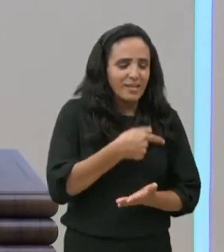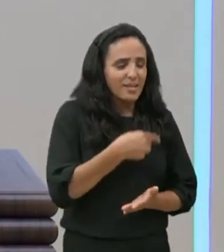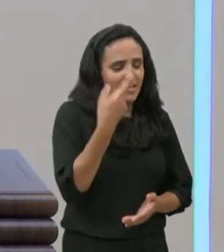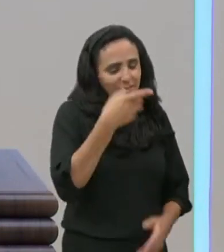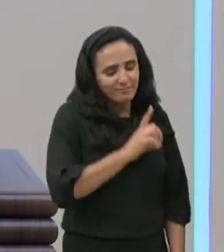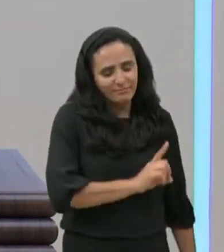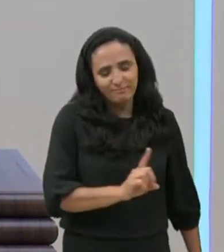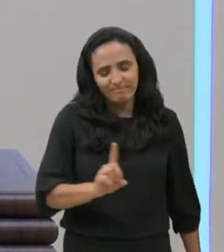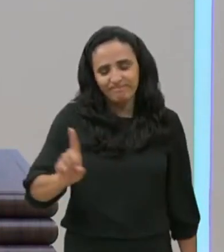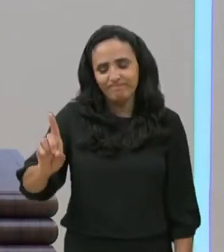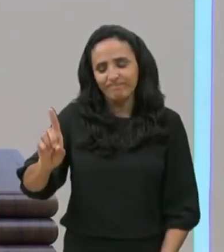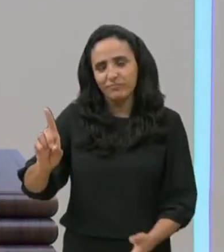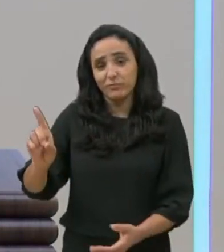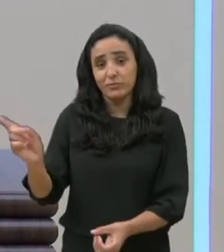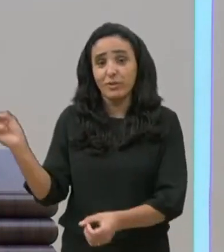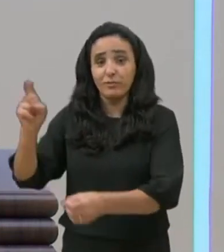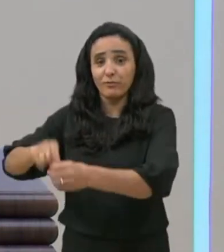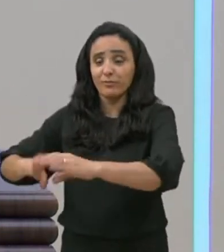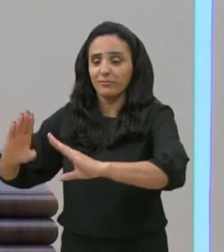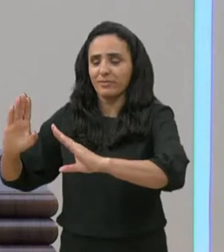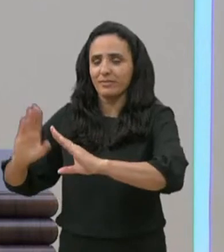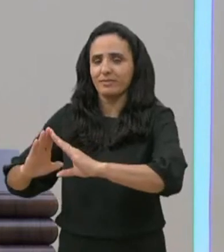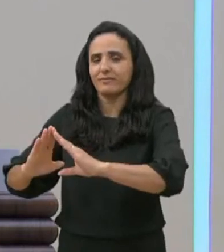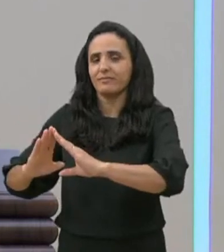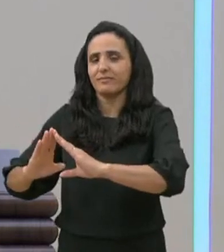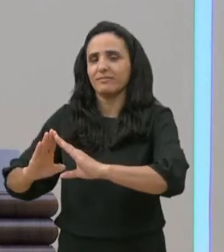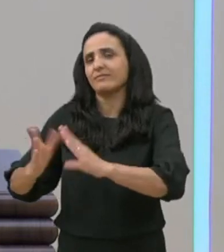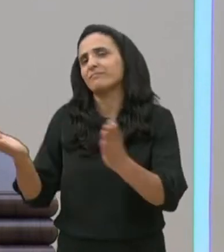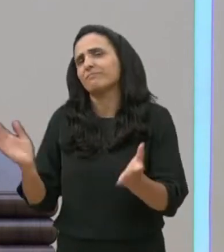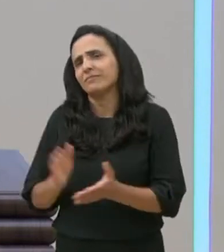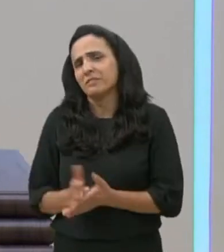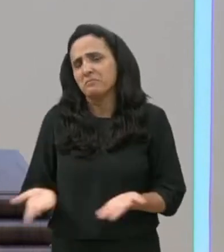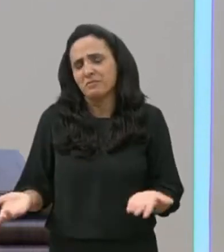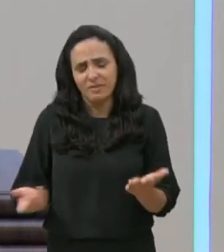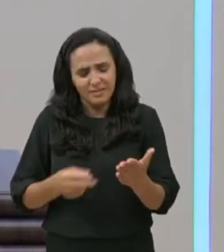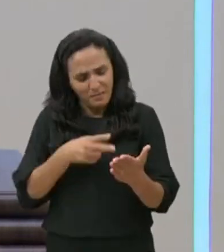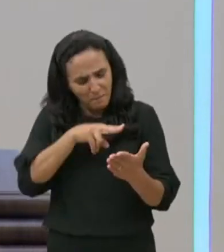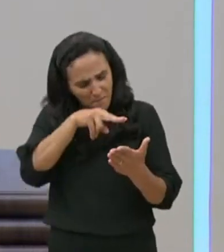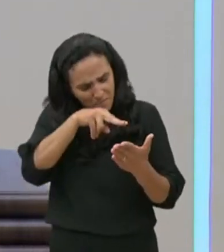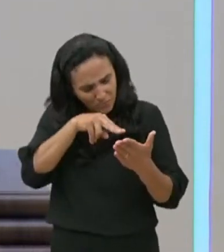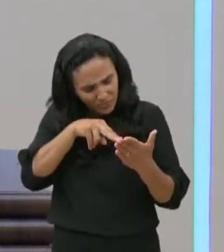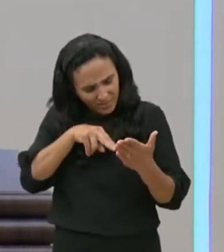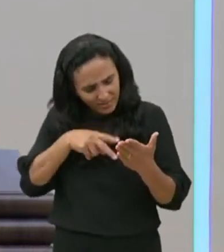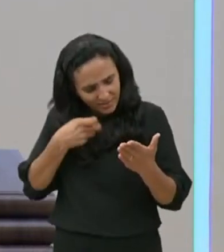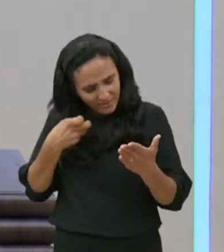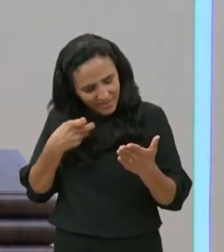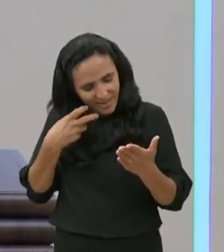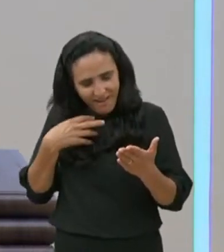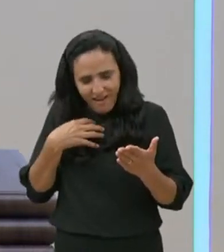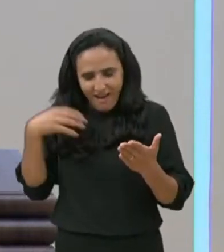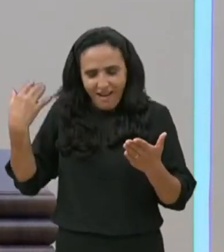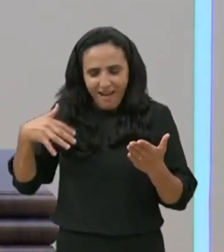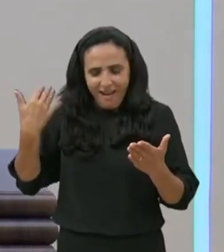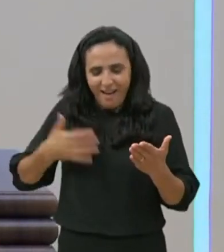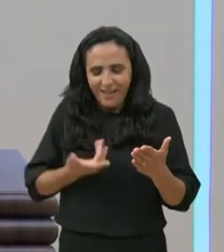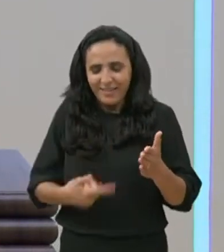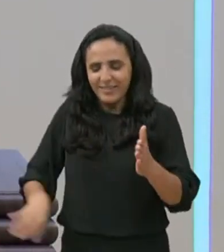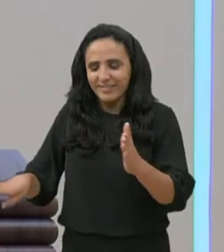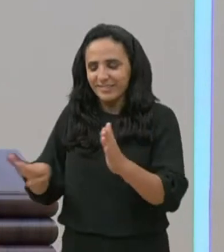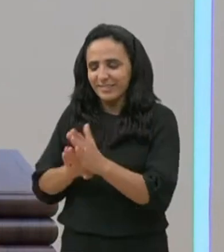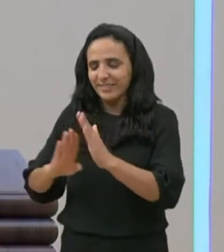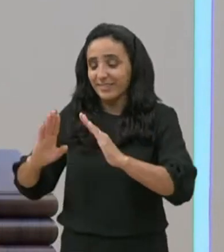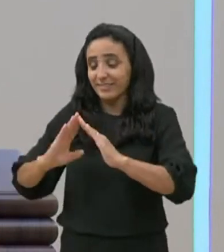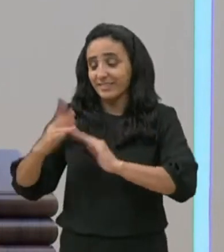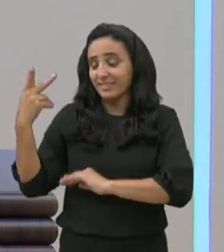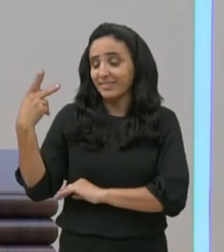presença, de Jesus, para a sua casa, e, é interessante, que ele foi, e quando chega, em casa,